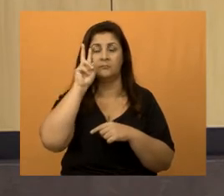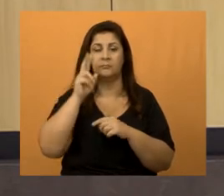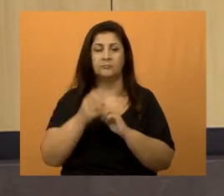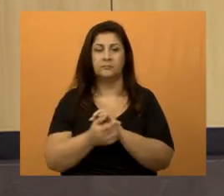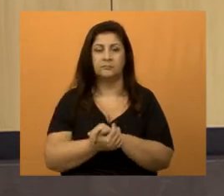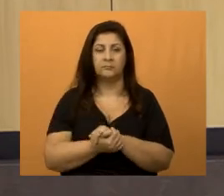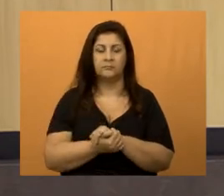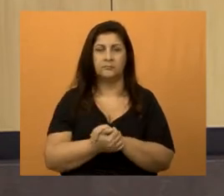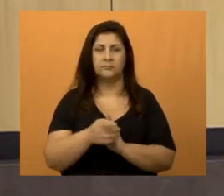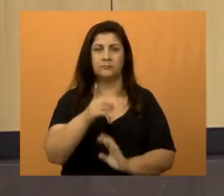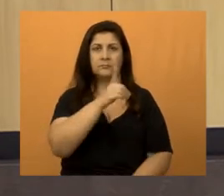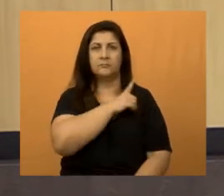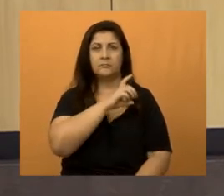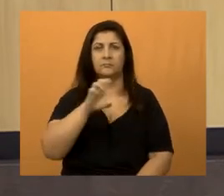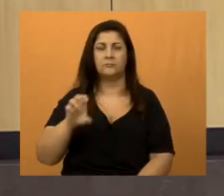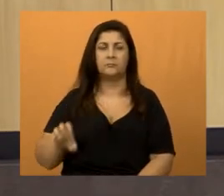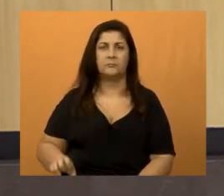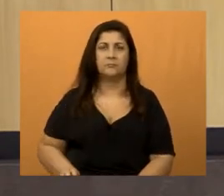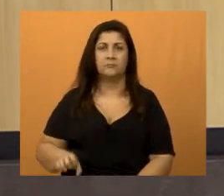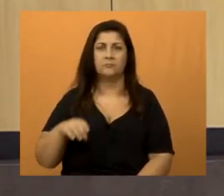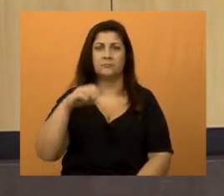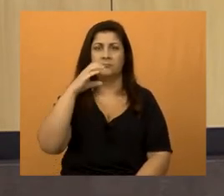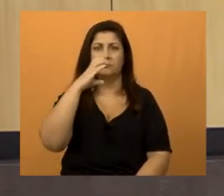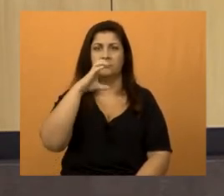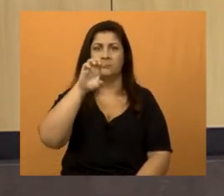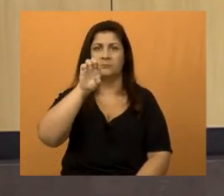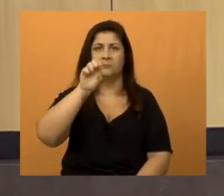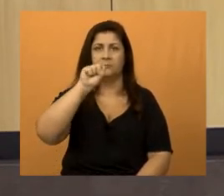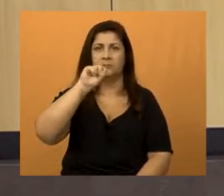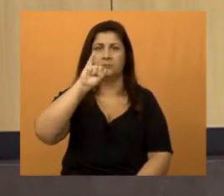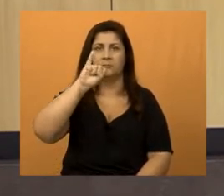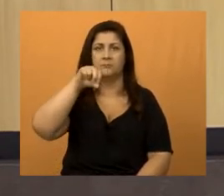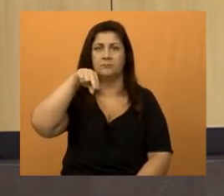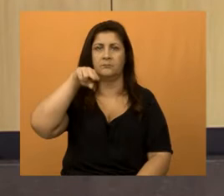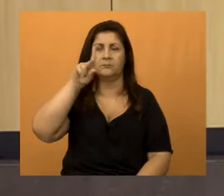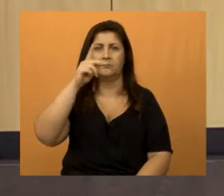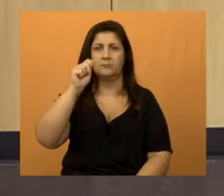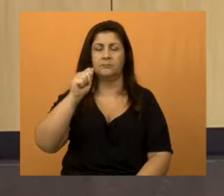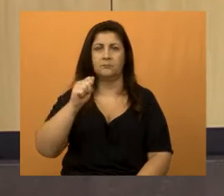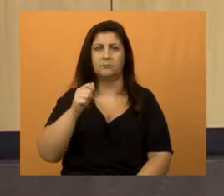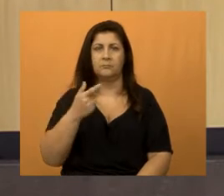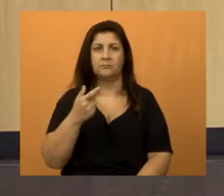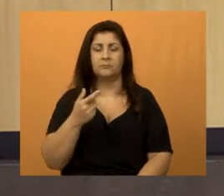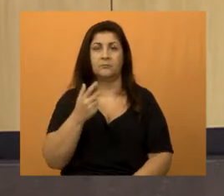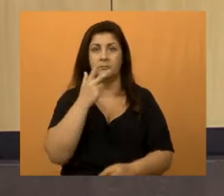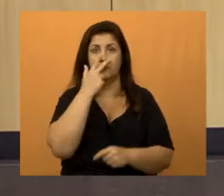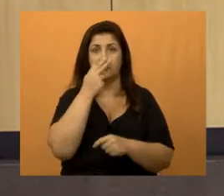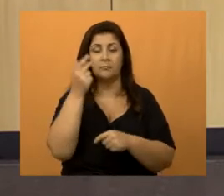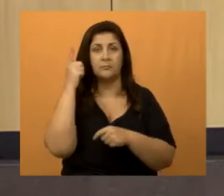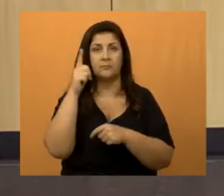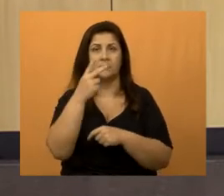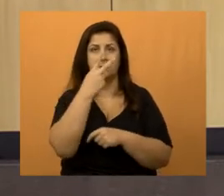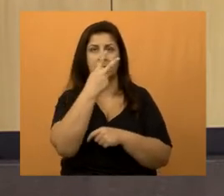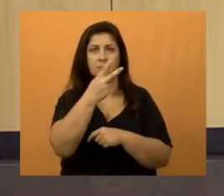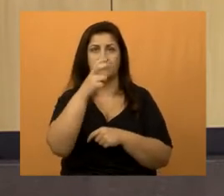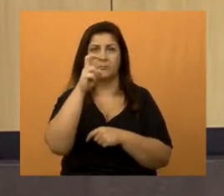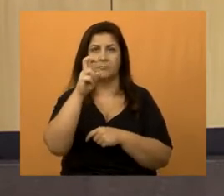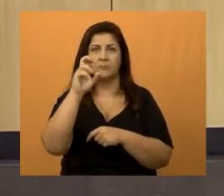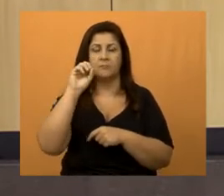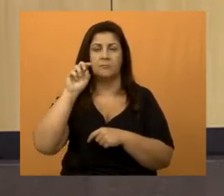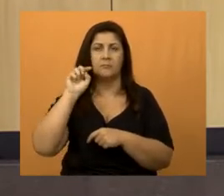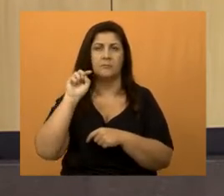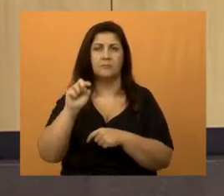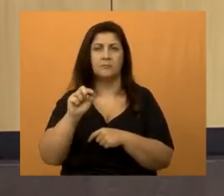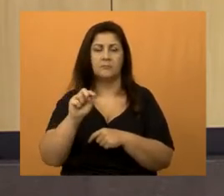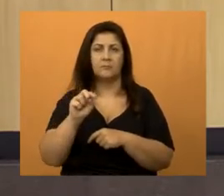o deputado estadual Cezinha de Madureira estará assinando uma emenda de 250 mil que vai ser destinada